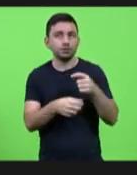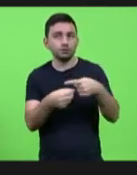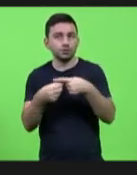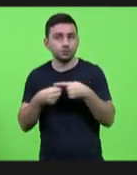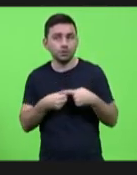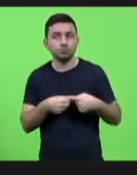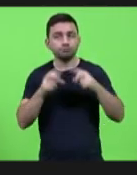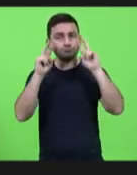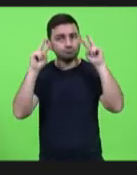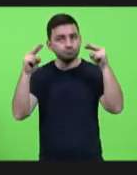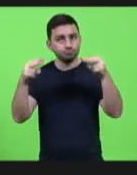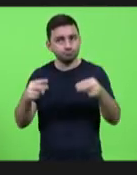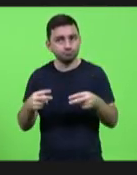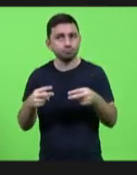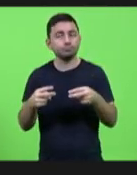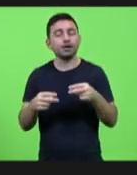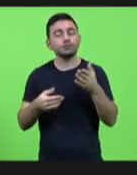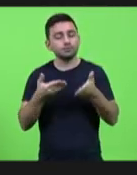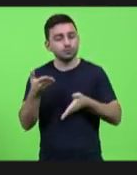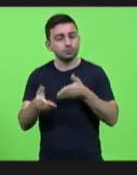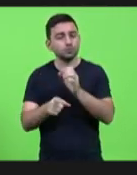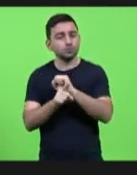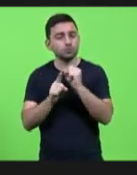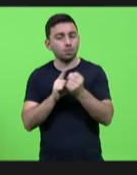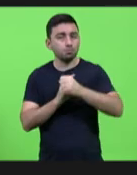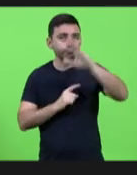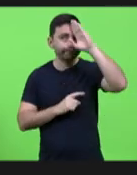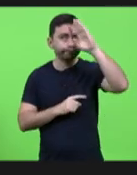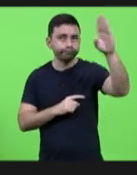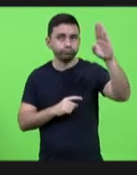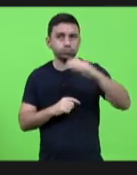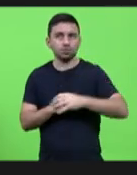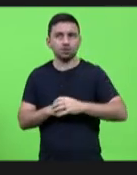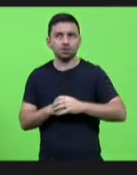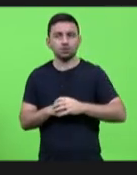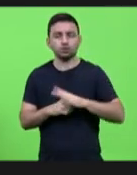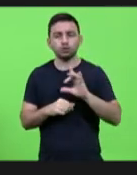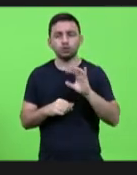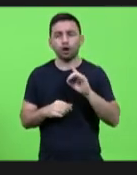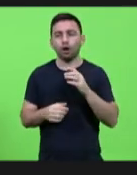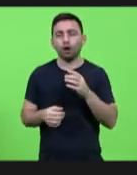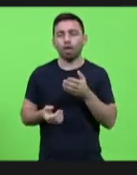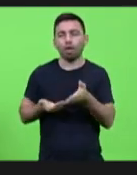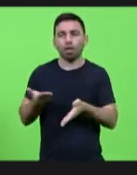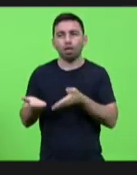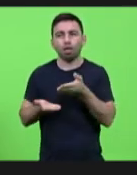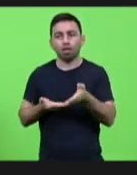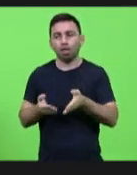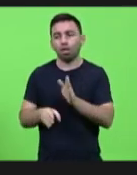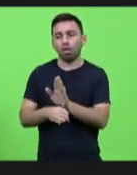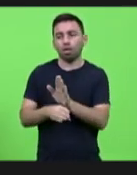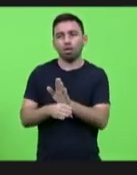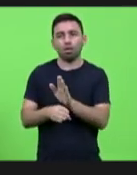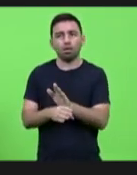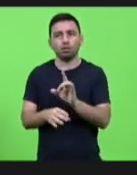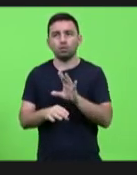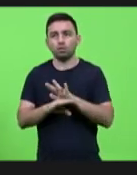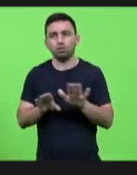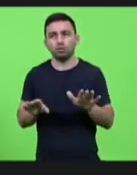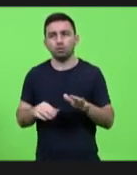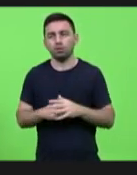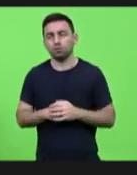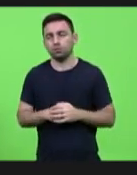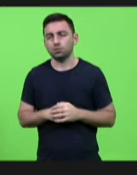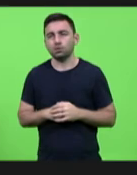olharem para a área de assistência social como prioridade e não como assistencialismo, como aqui já foi falado. E não há dúvida de que para isso